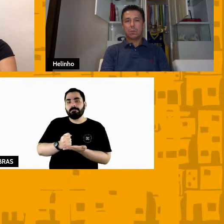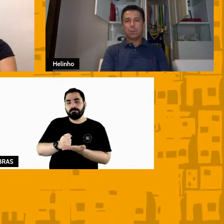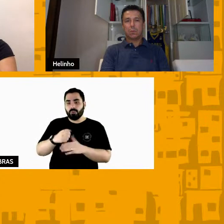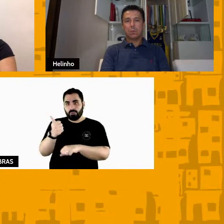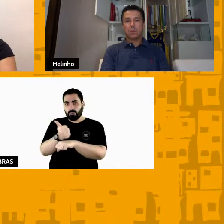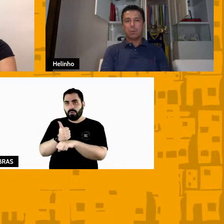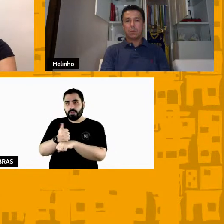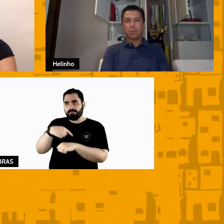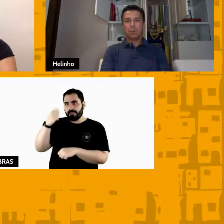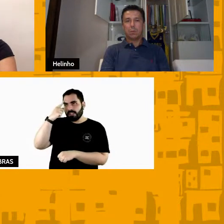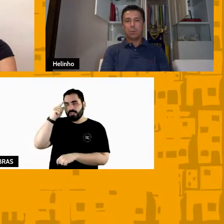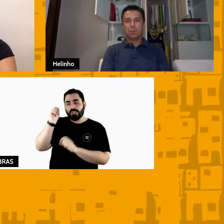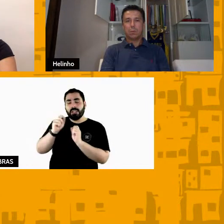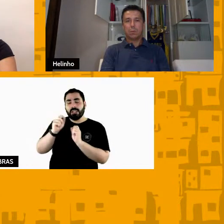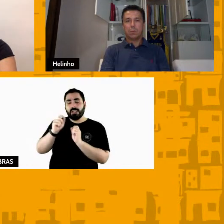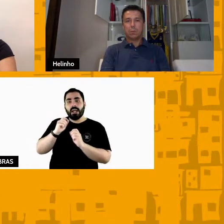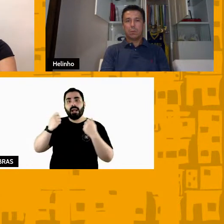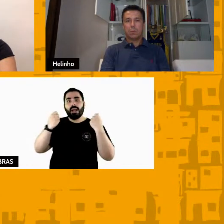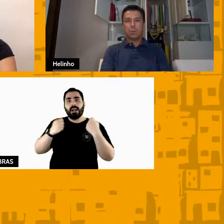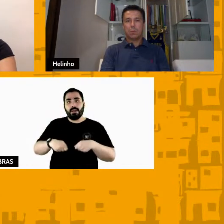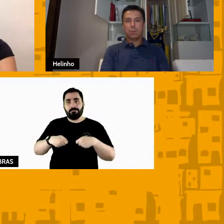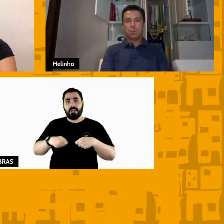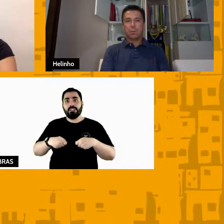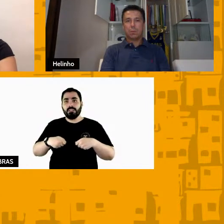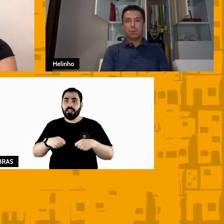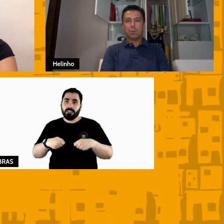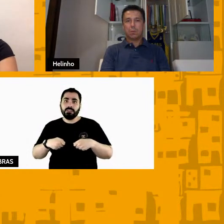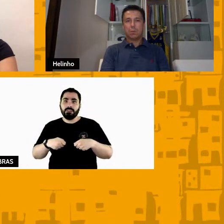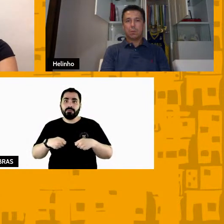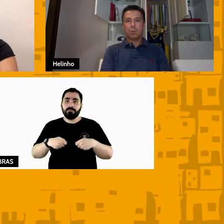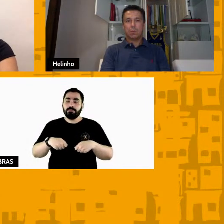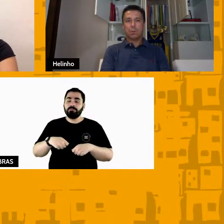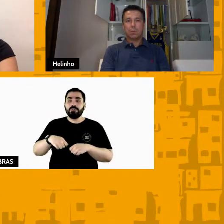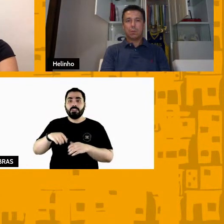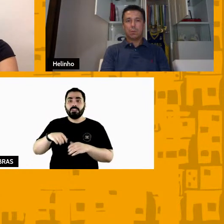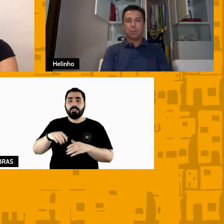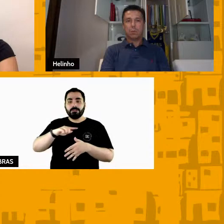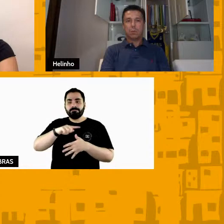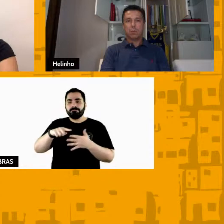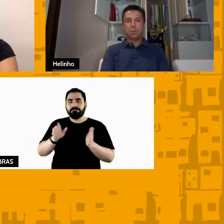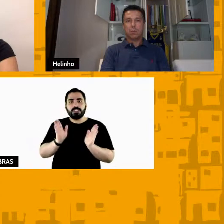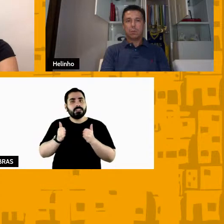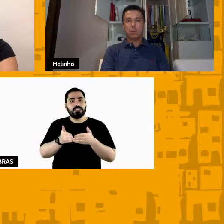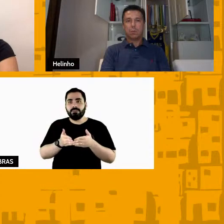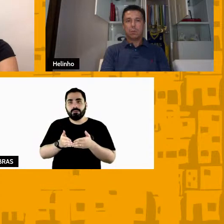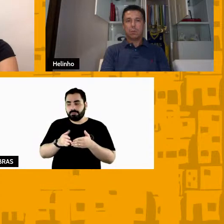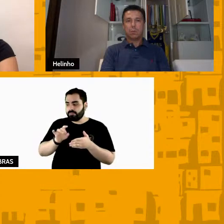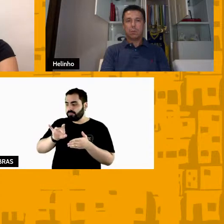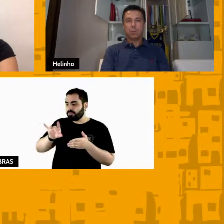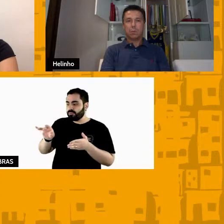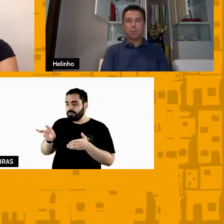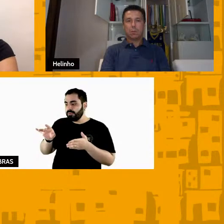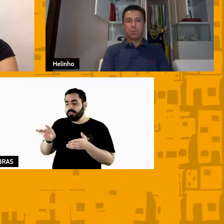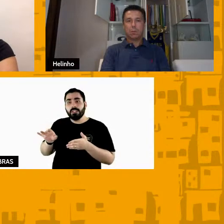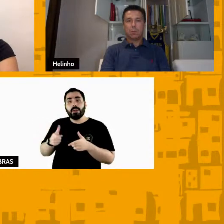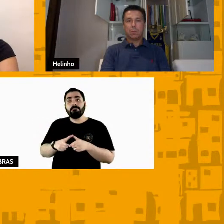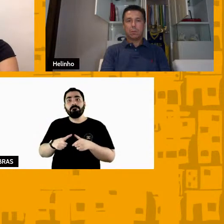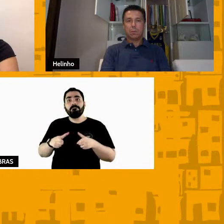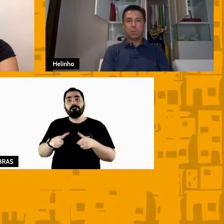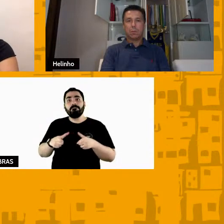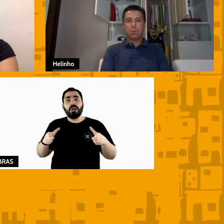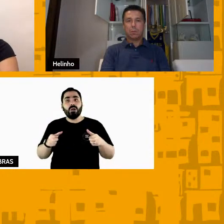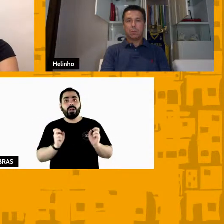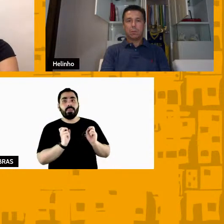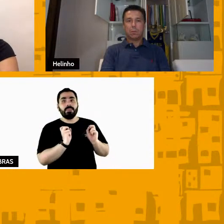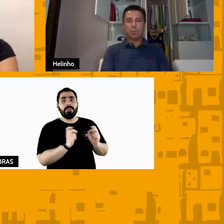tudo que se executou e a maioria das pessoas são demitidas dos empregos pela sua parte de comportamento de